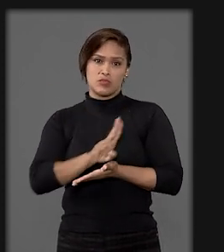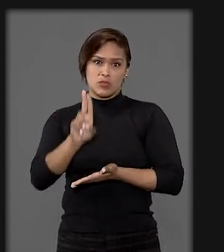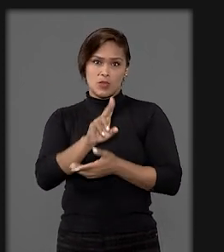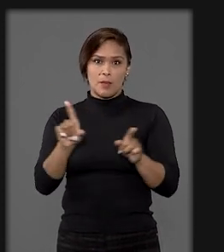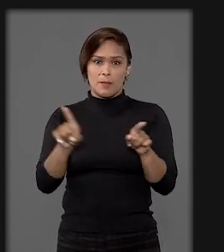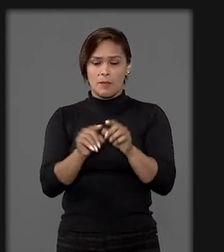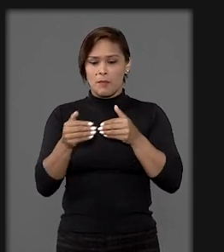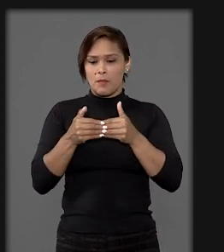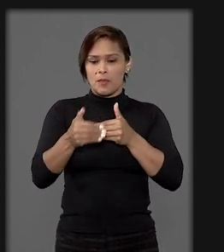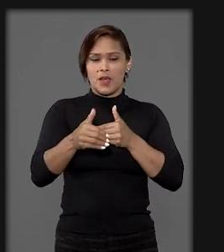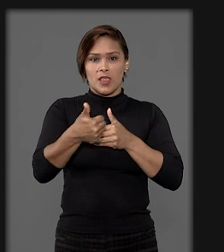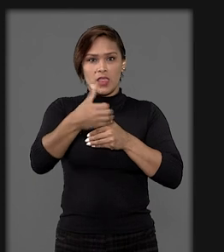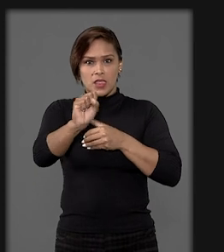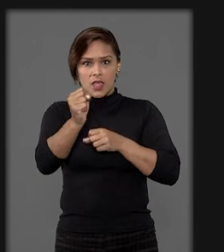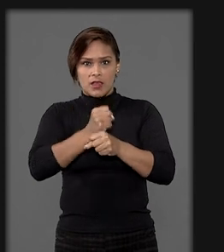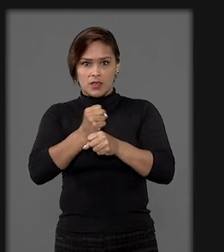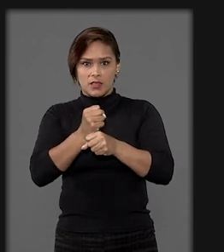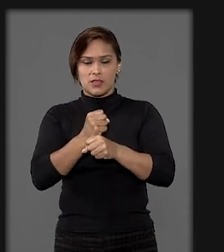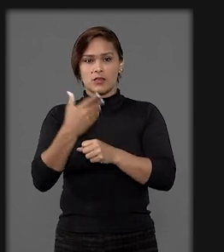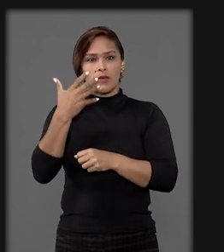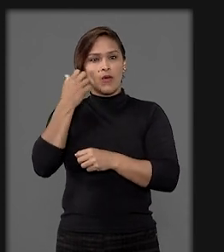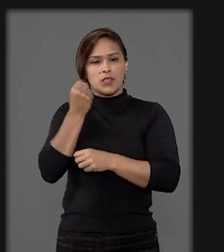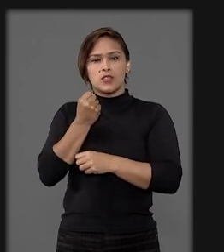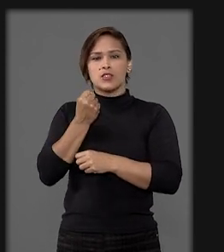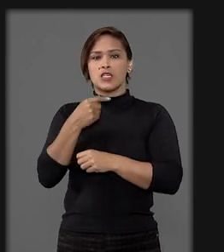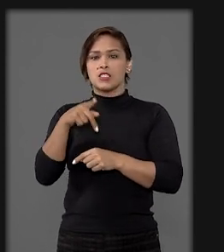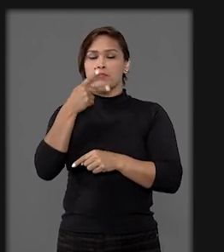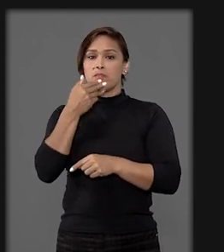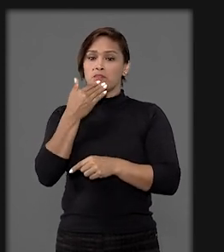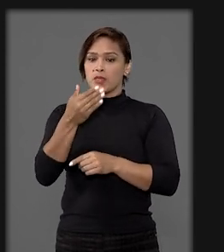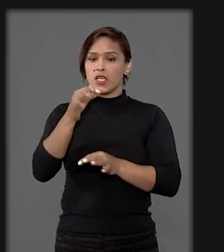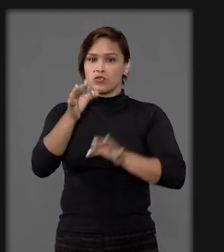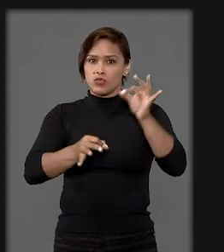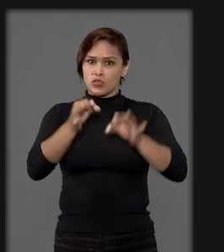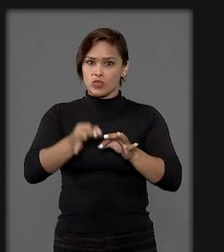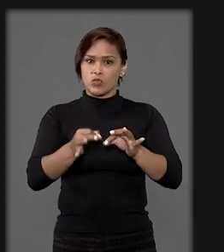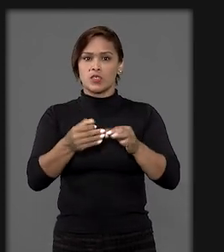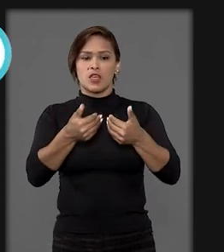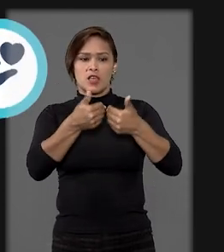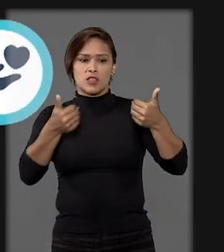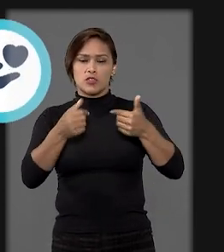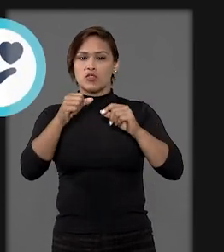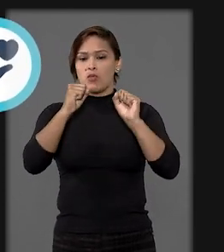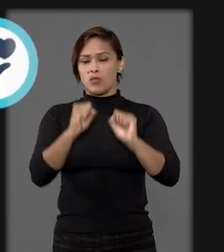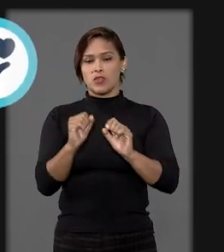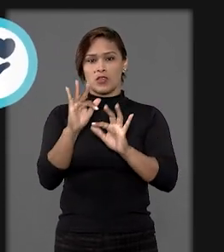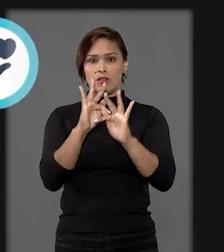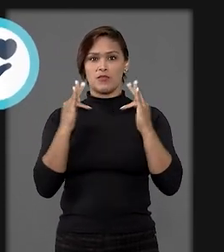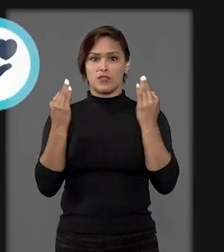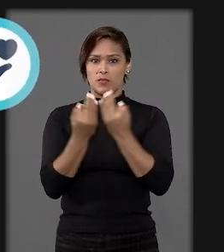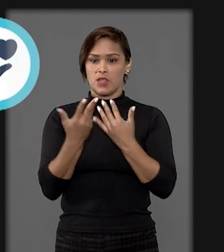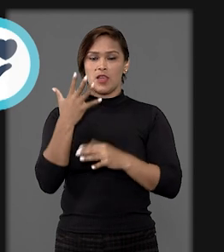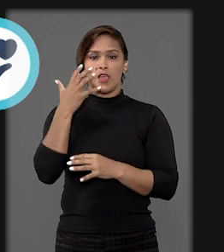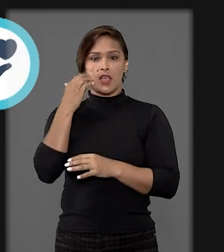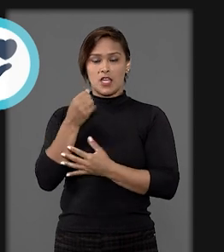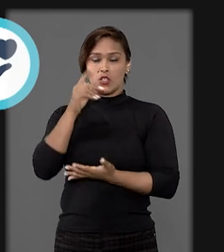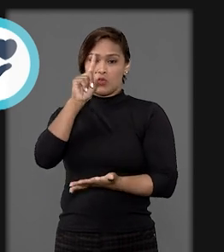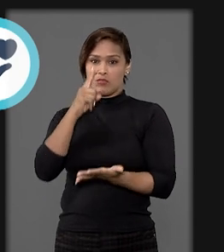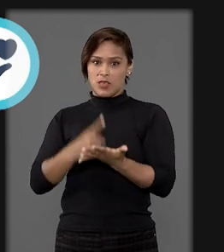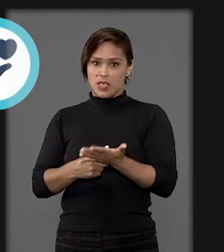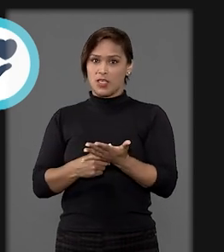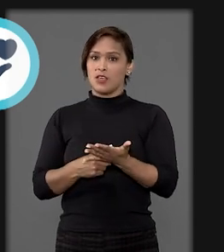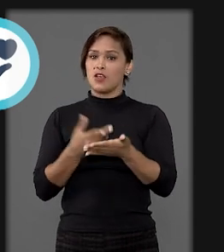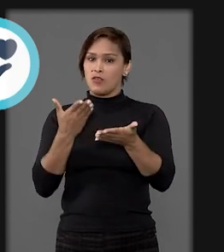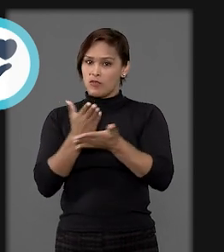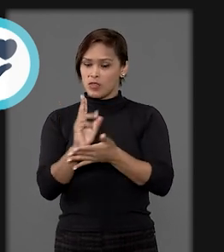Passados 10 anos, os adotantes informais pleitearam em juízo a destituição do poder familiar e a adoção, que